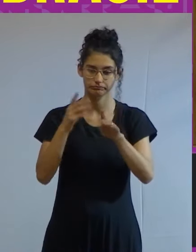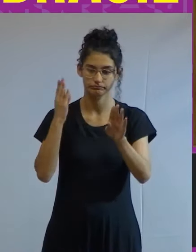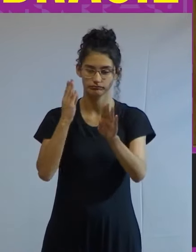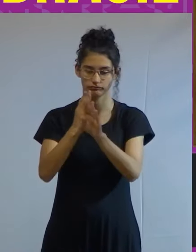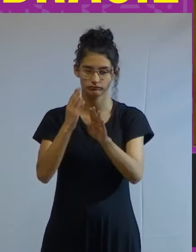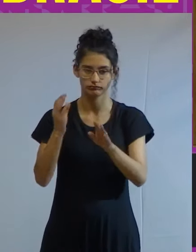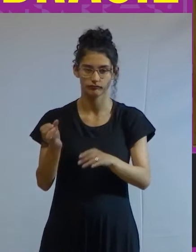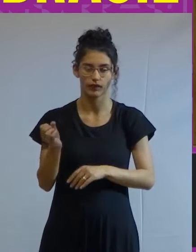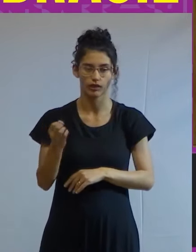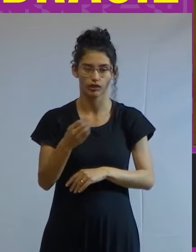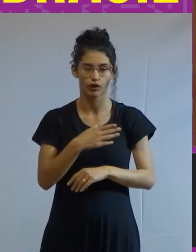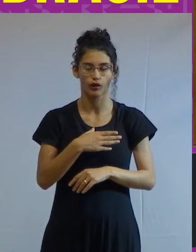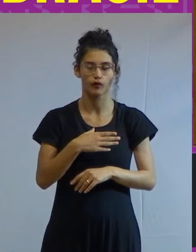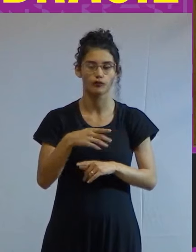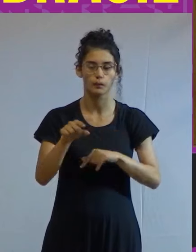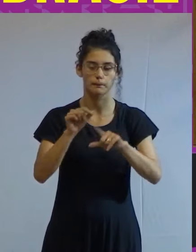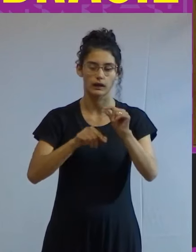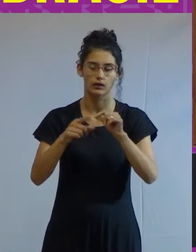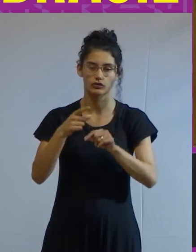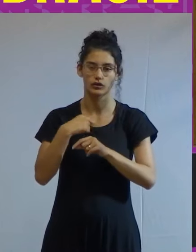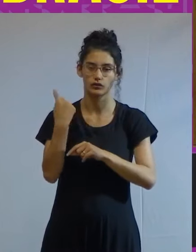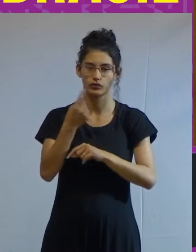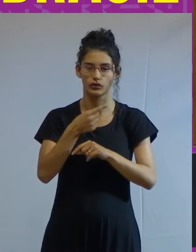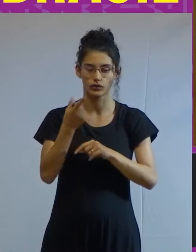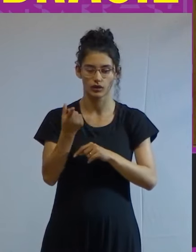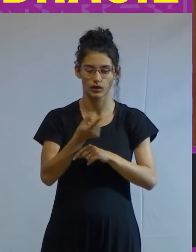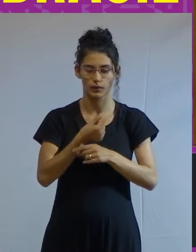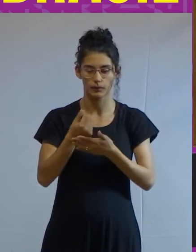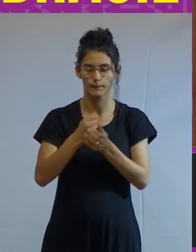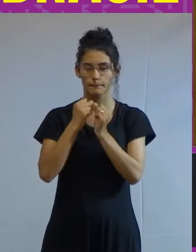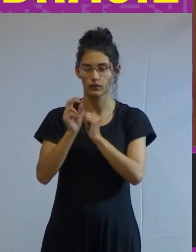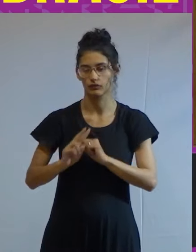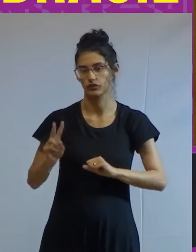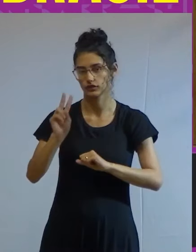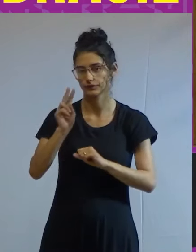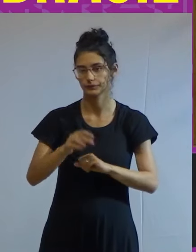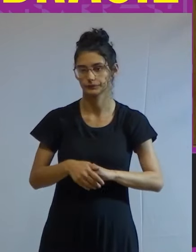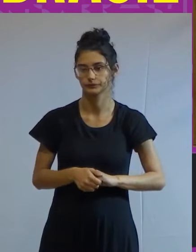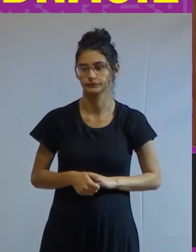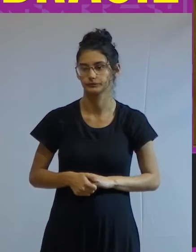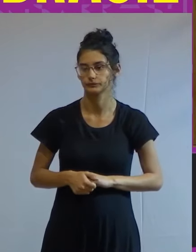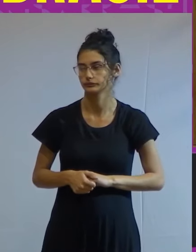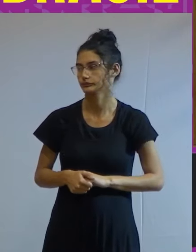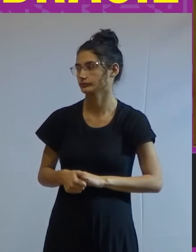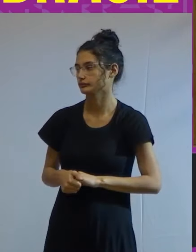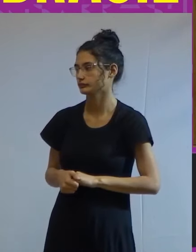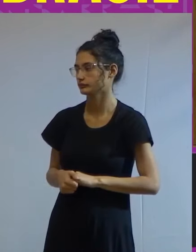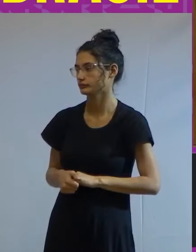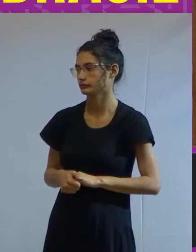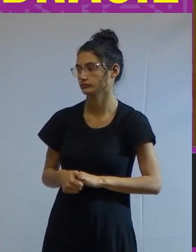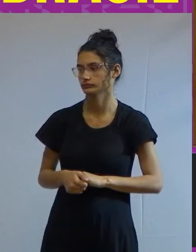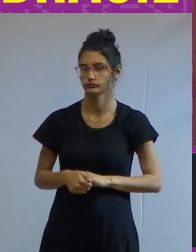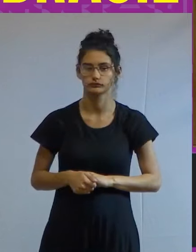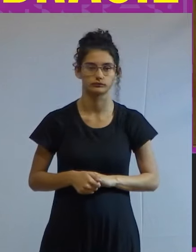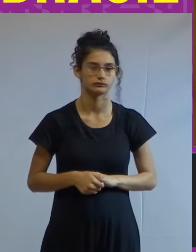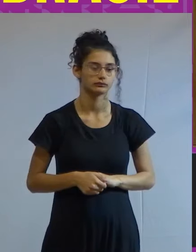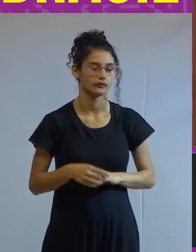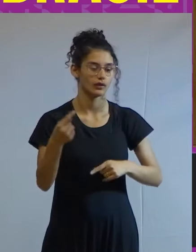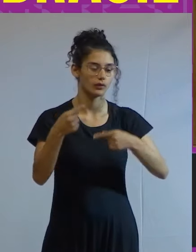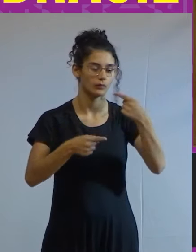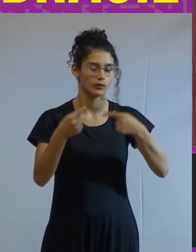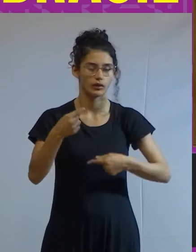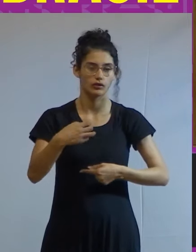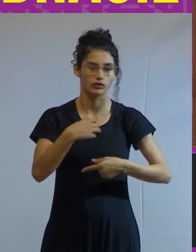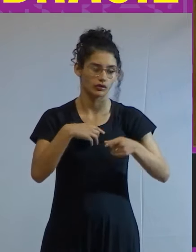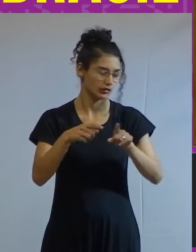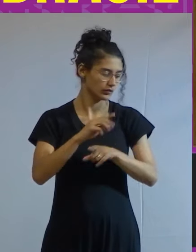novos ativos a partir dos quais o capital pode se valorizar em poucas palavras políticas de renda